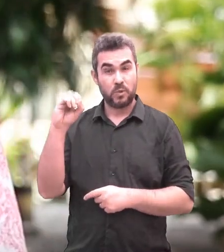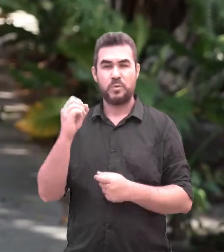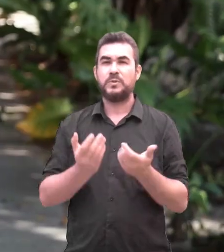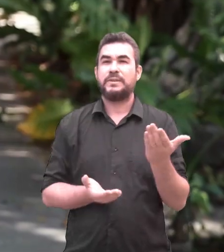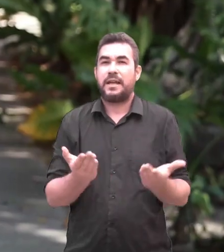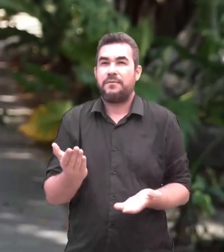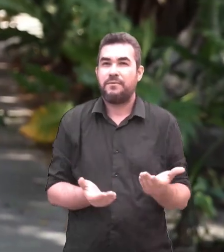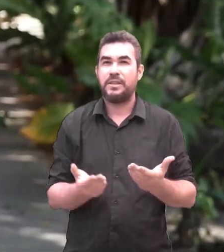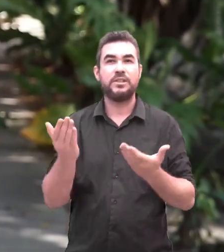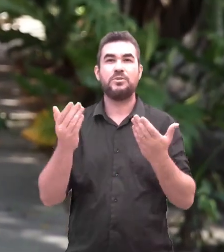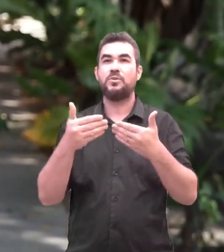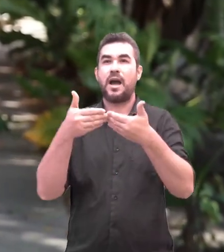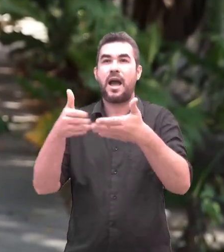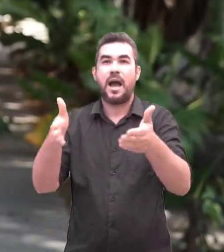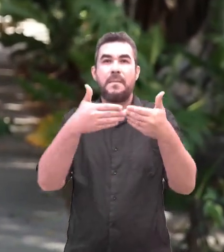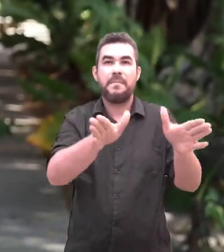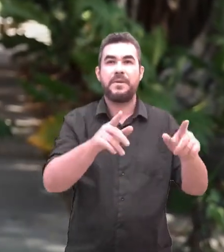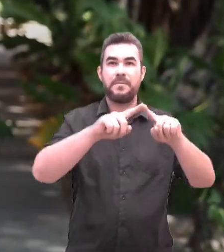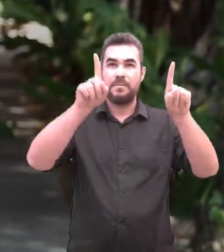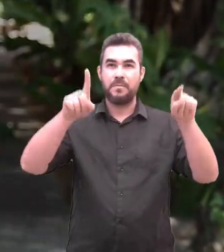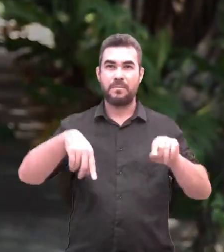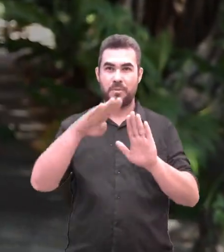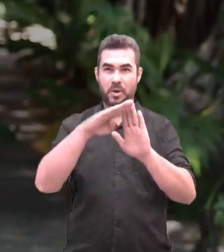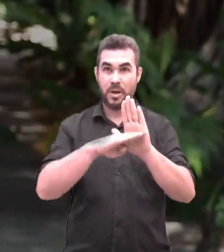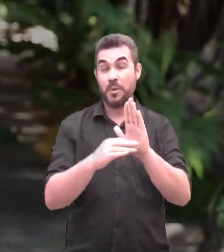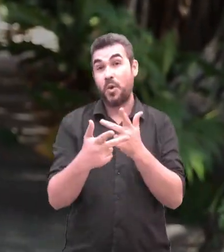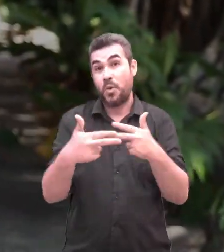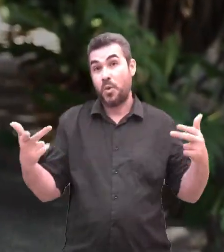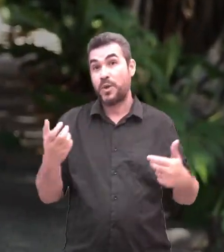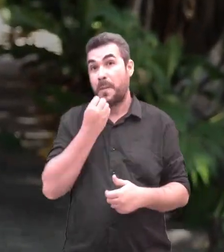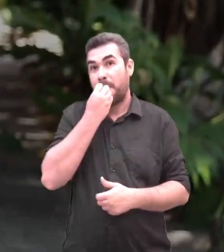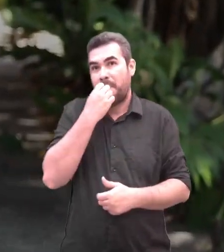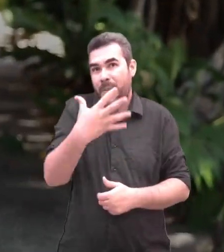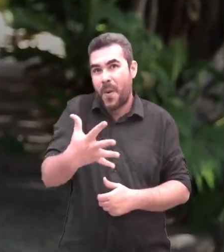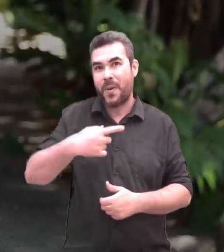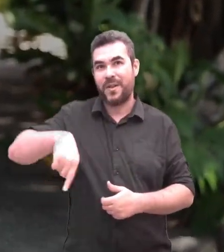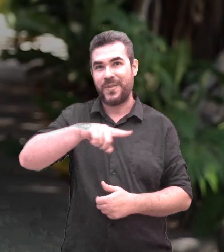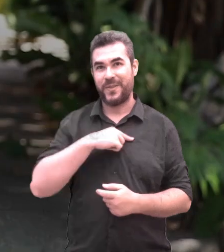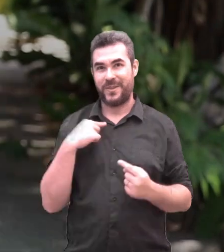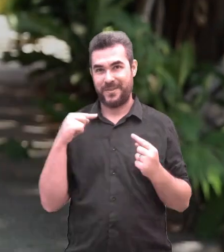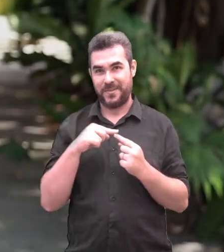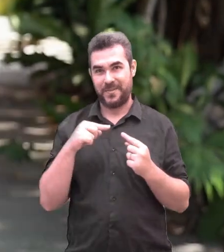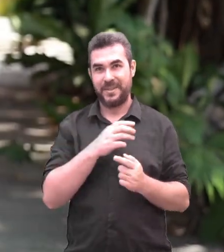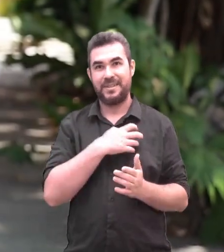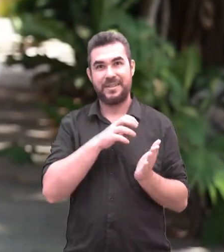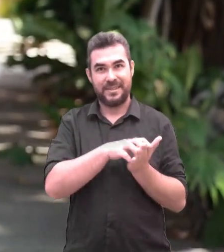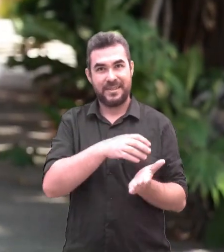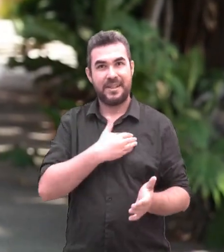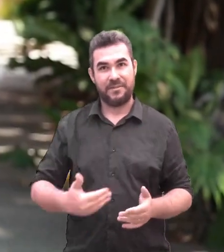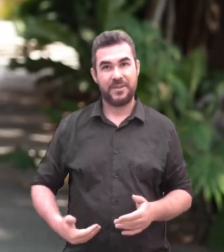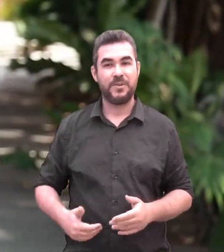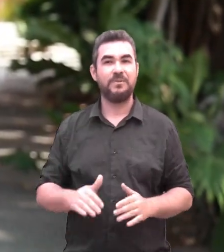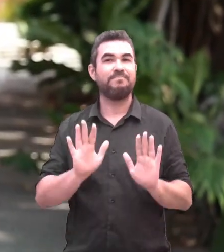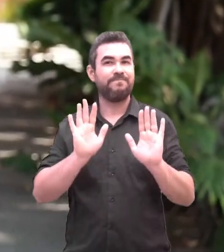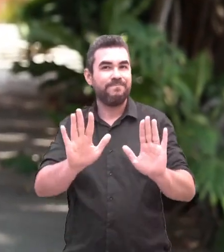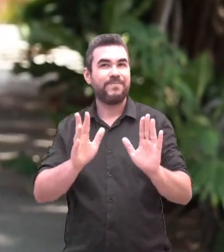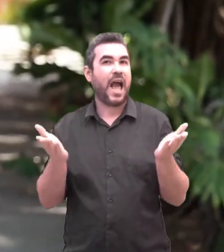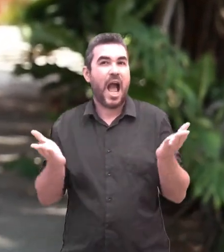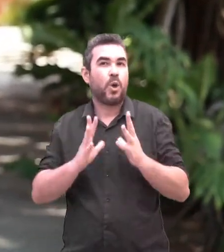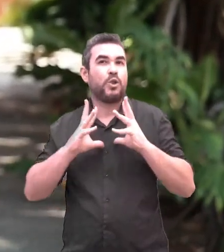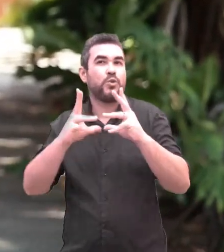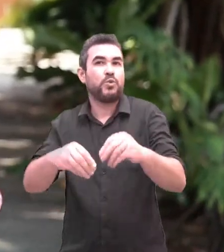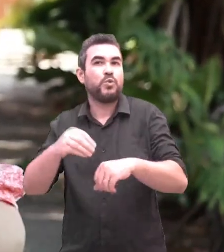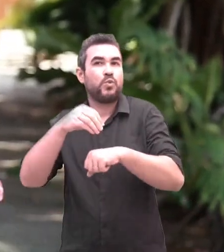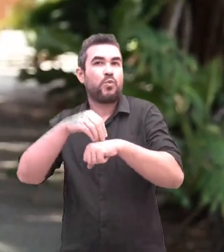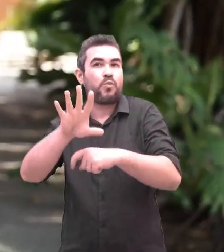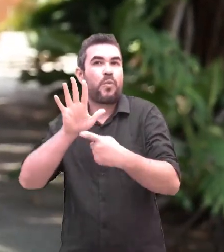programação, tem mais coisa vindo aí em outubro. Serviços, entregas e lançamentos de programa que vão impactar diretamente a vida de todos